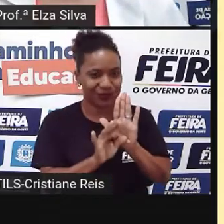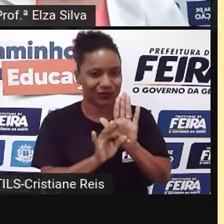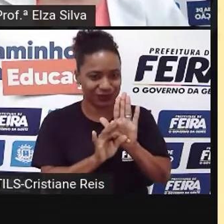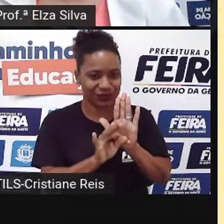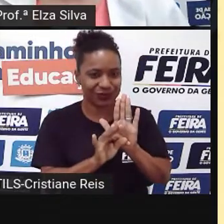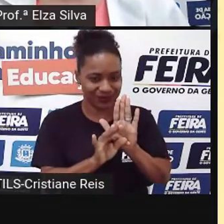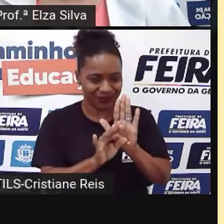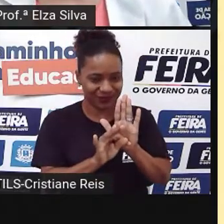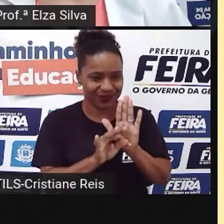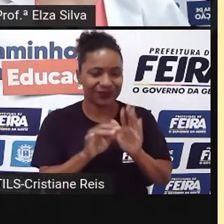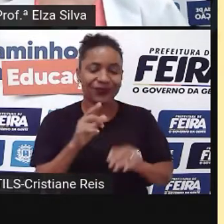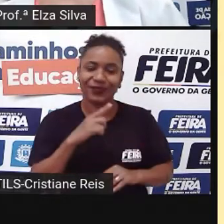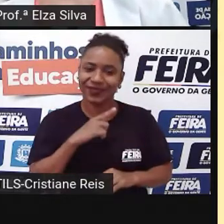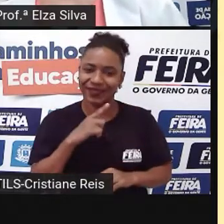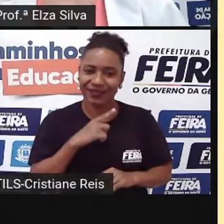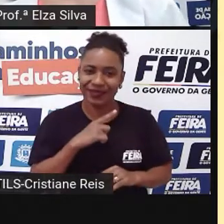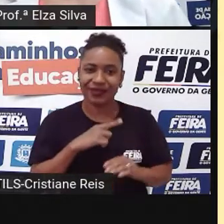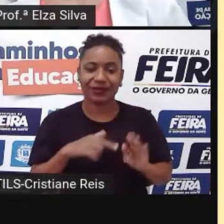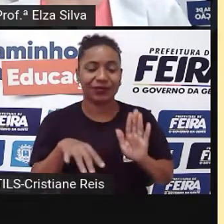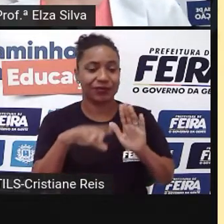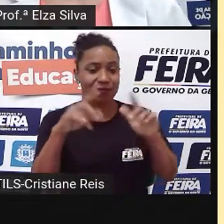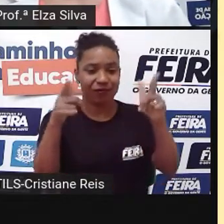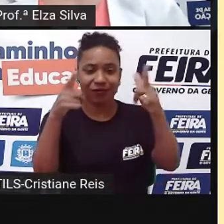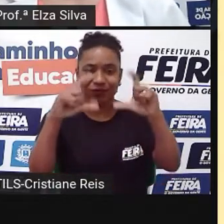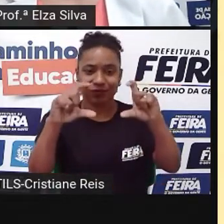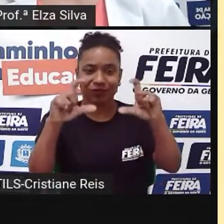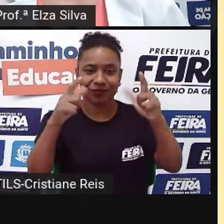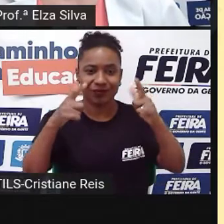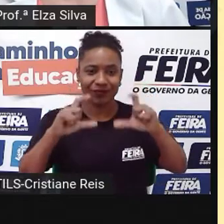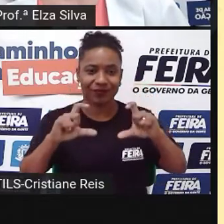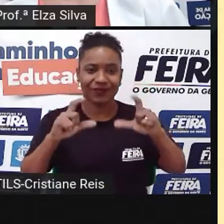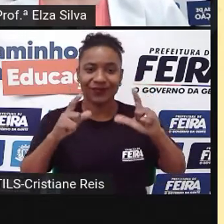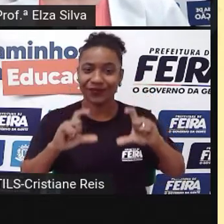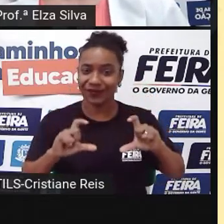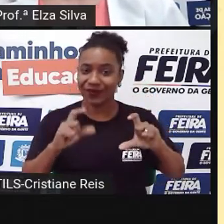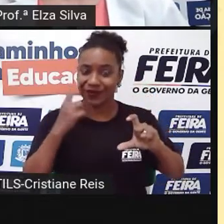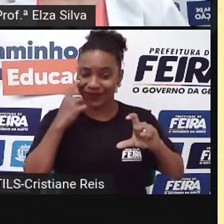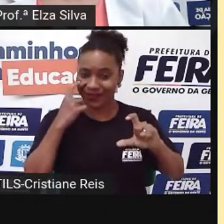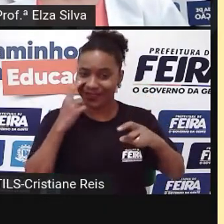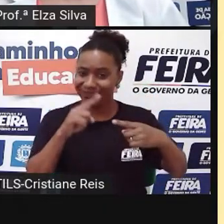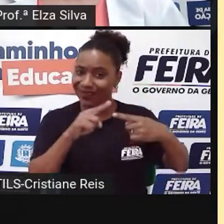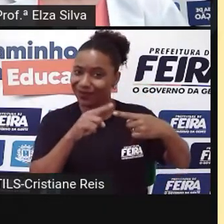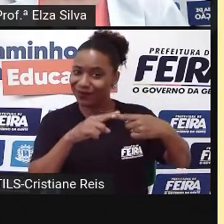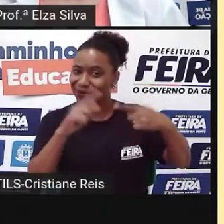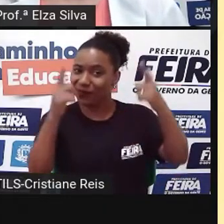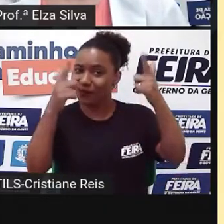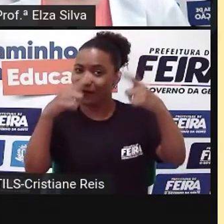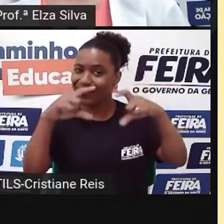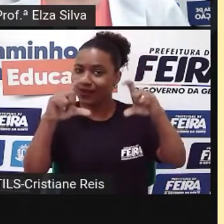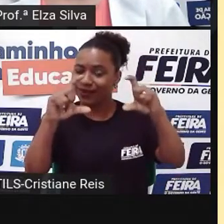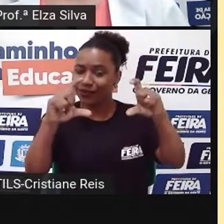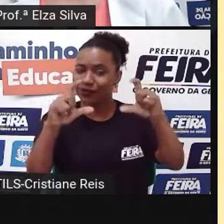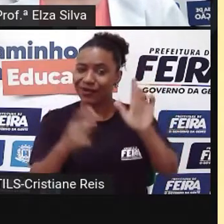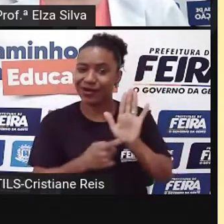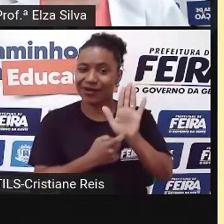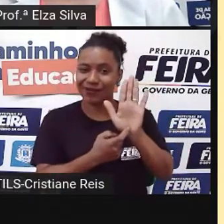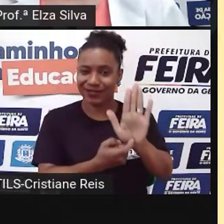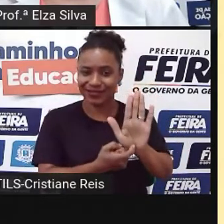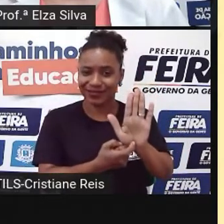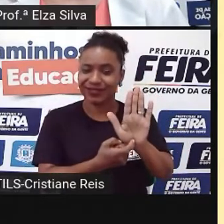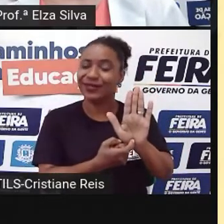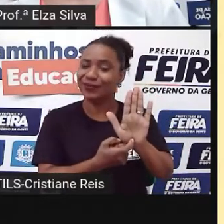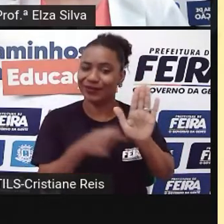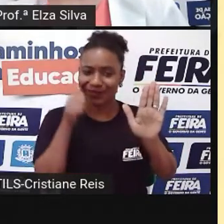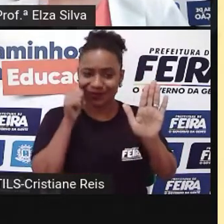anteriormente Então nosso primeiro parágrafo Lembram? Diz respeito à apresentação de Rosie